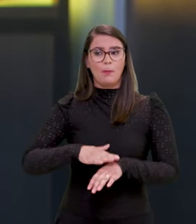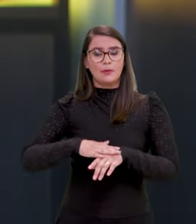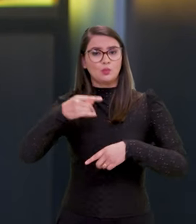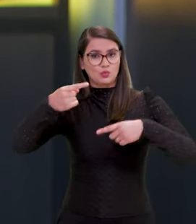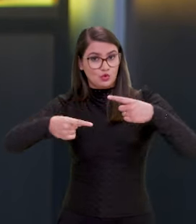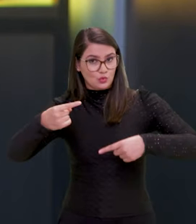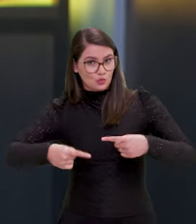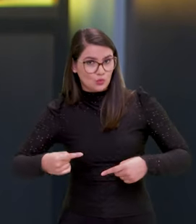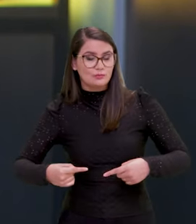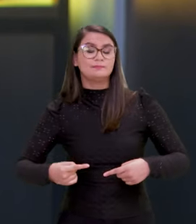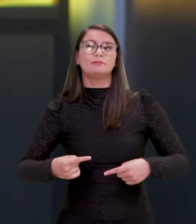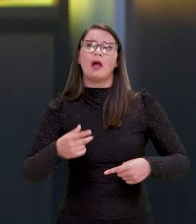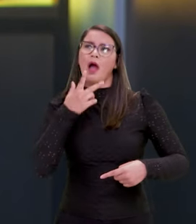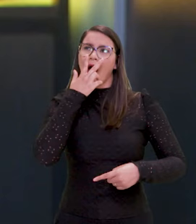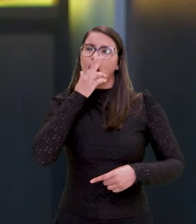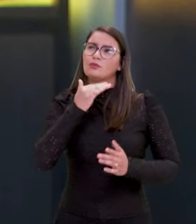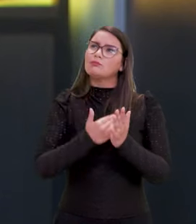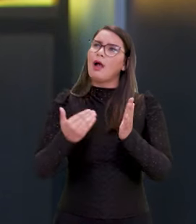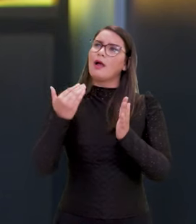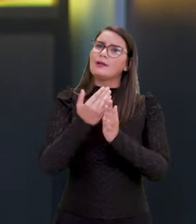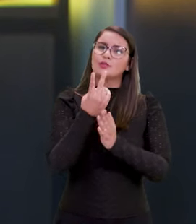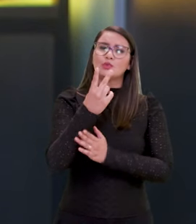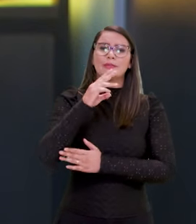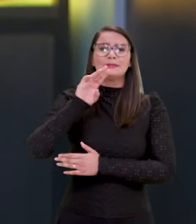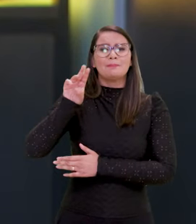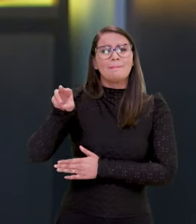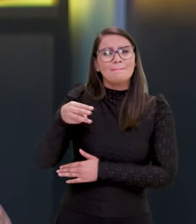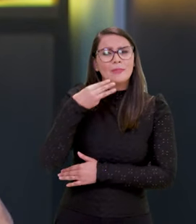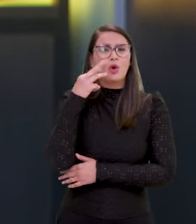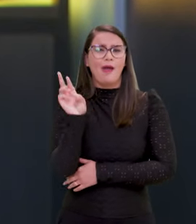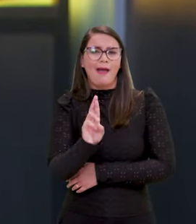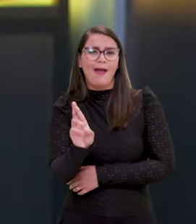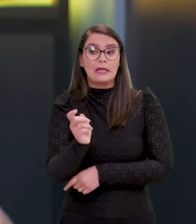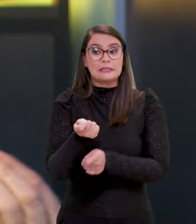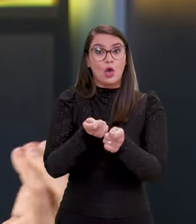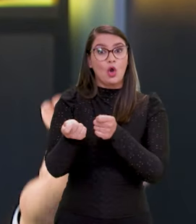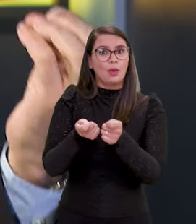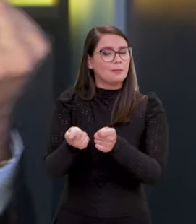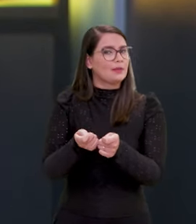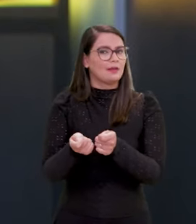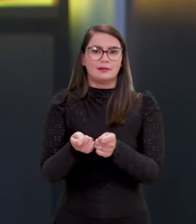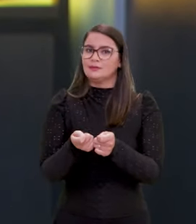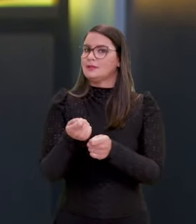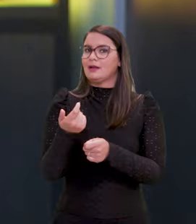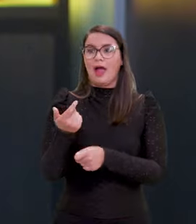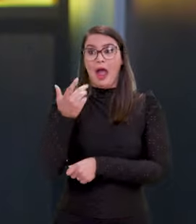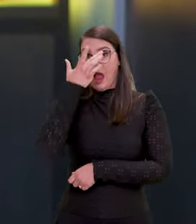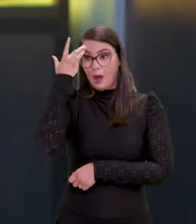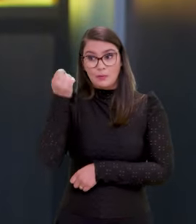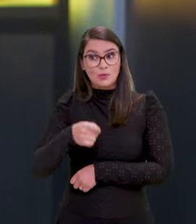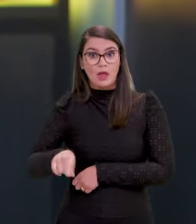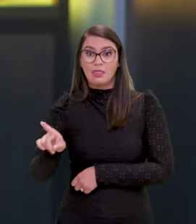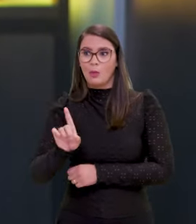discute. A gente já estima, em mais de dois bilhões de reais, a economia que a gente tem de não ter a pessoa que se